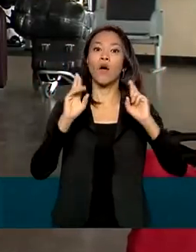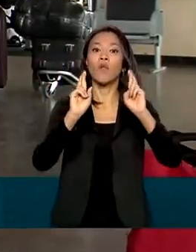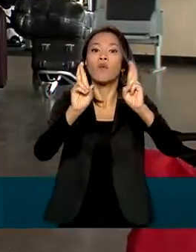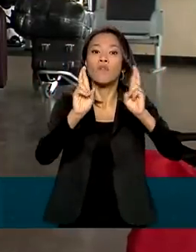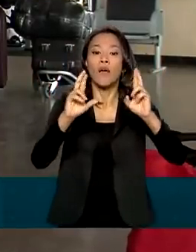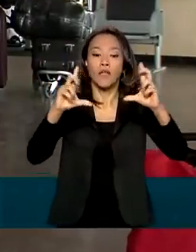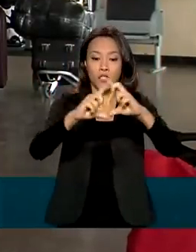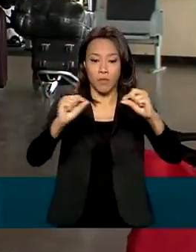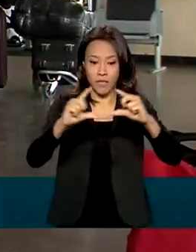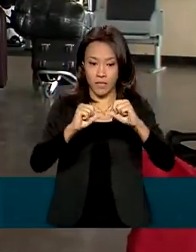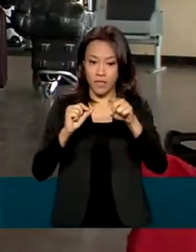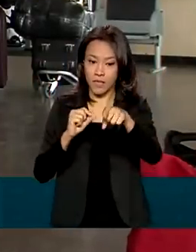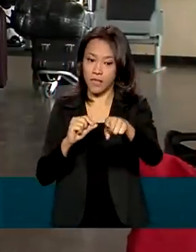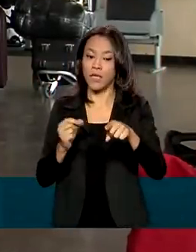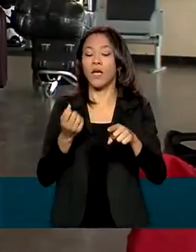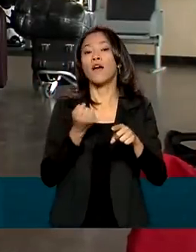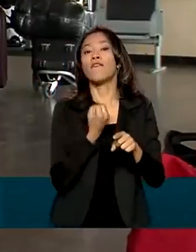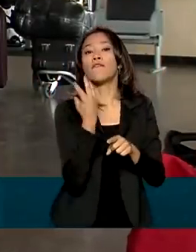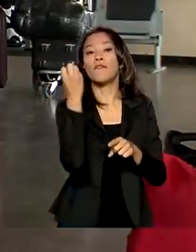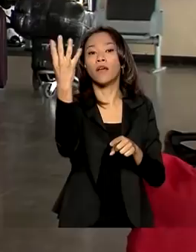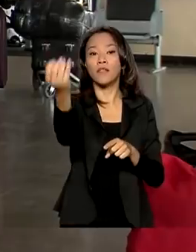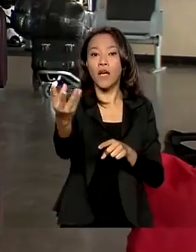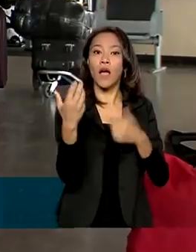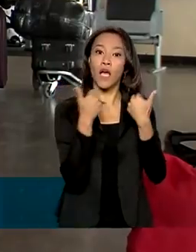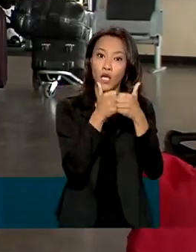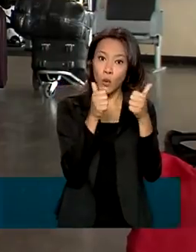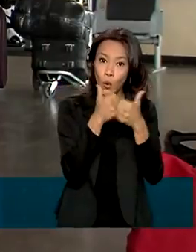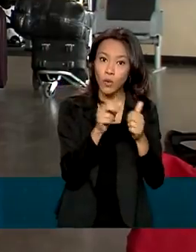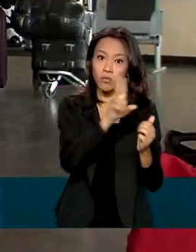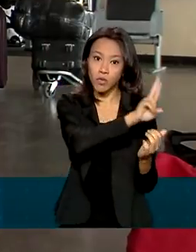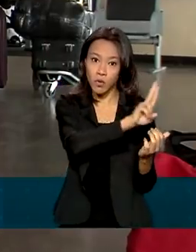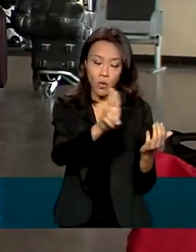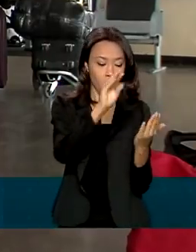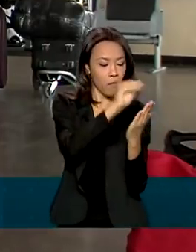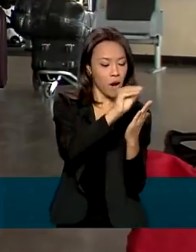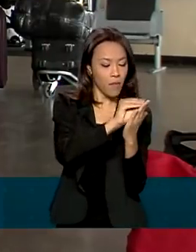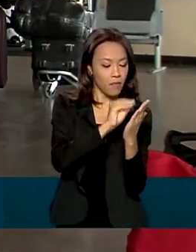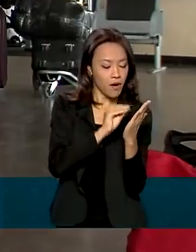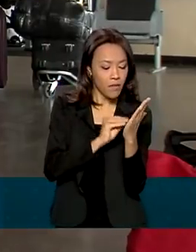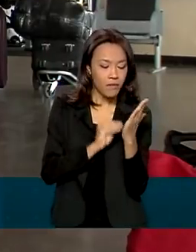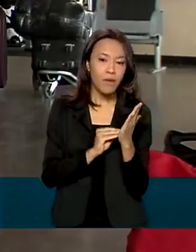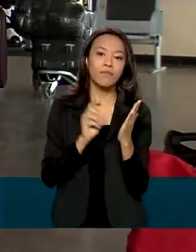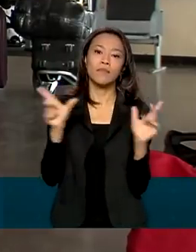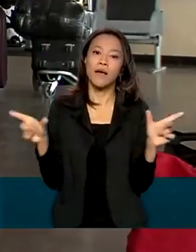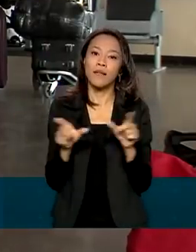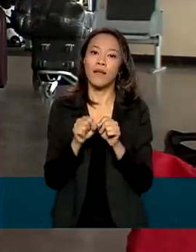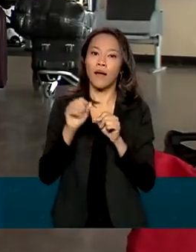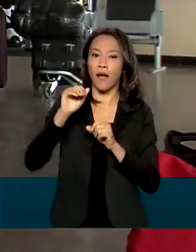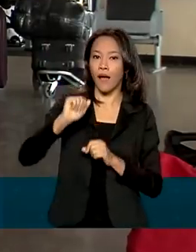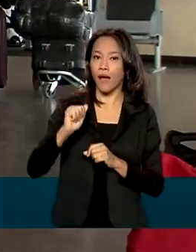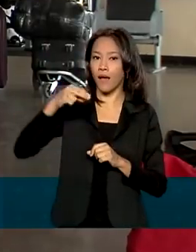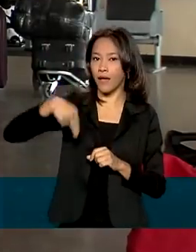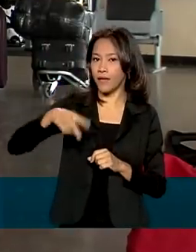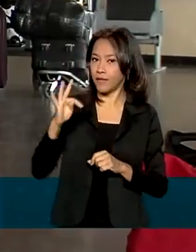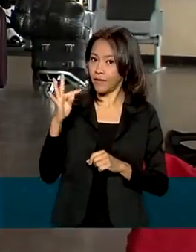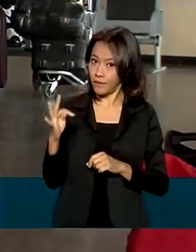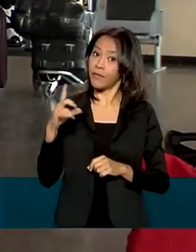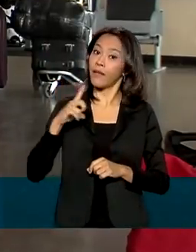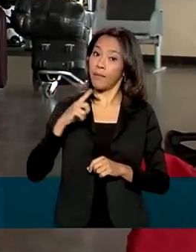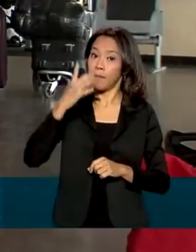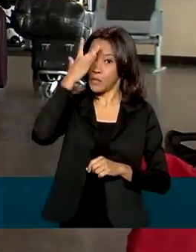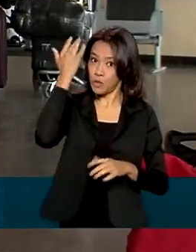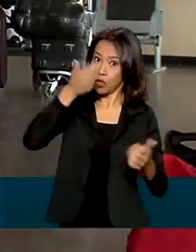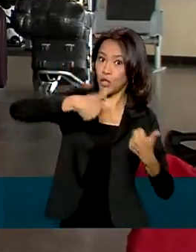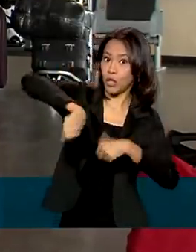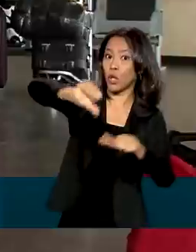Brasília escolheram viajar em ônibus cadastrados na NTT. Mas ainda tem aqueles que trocam conforto